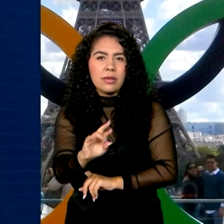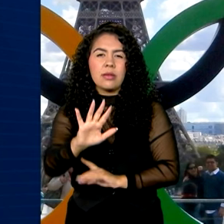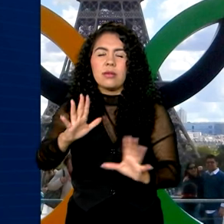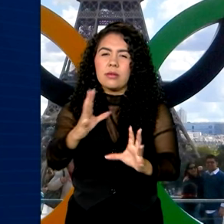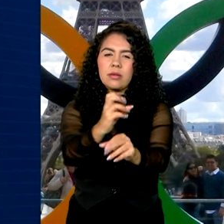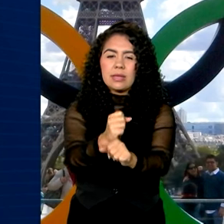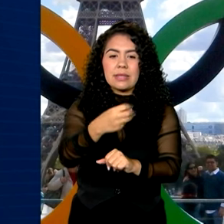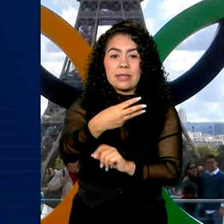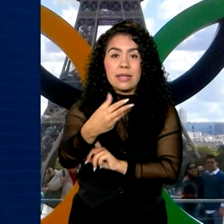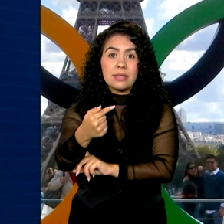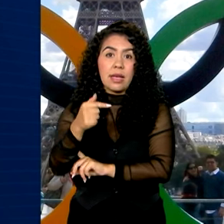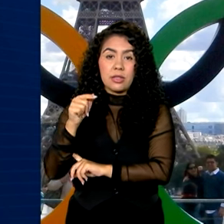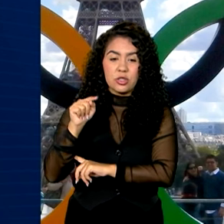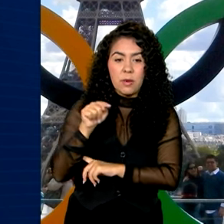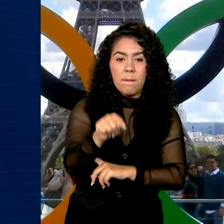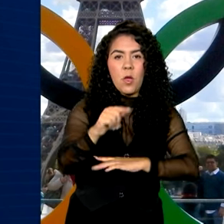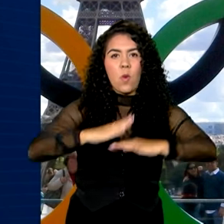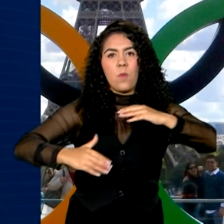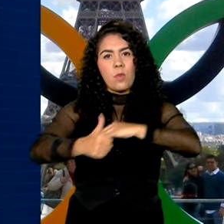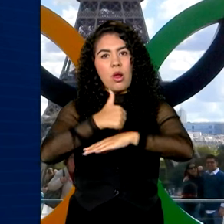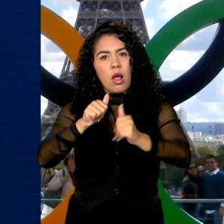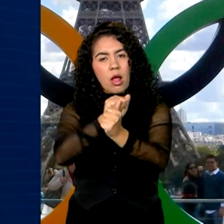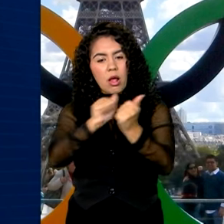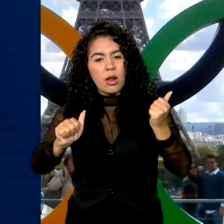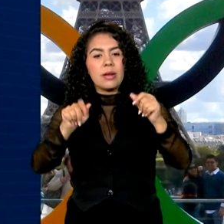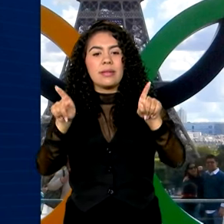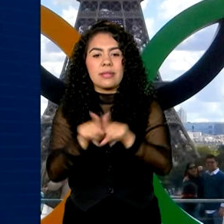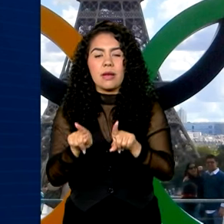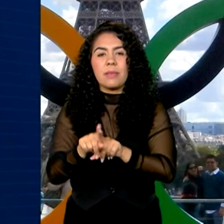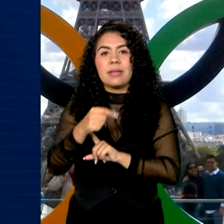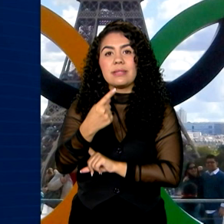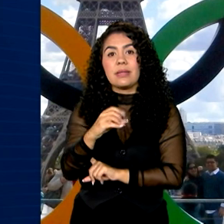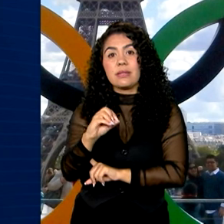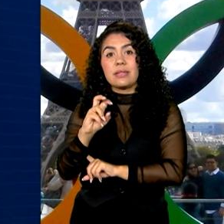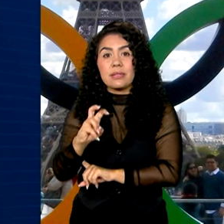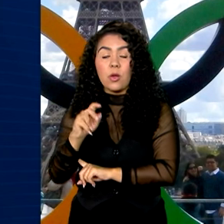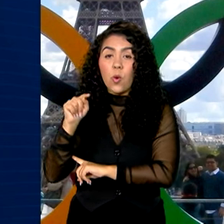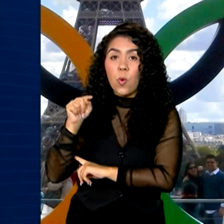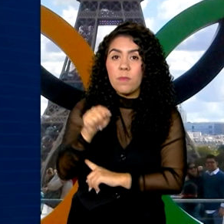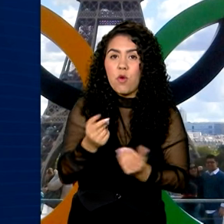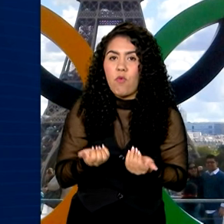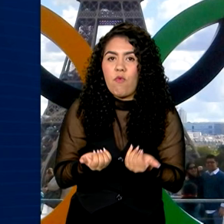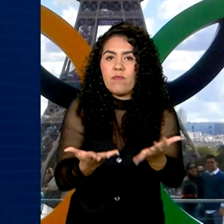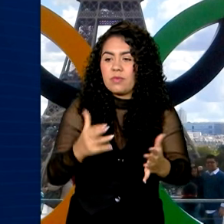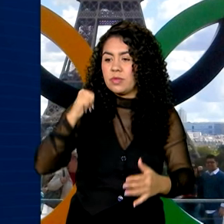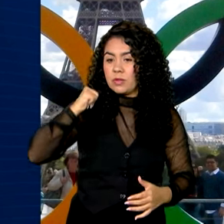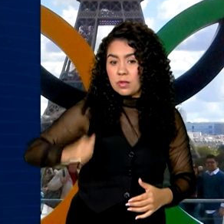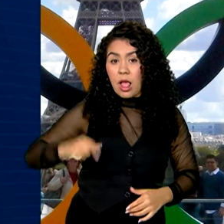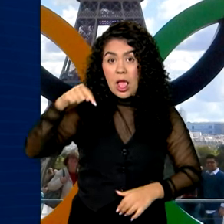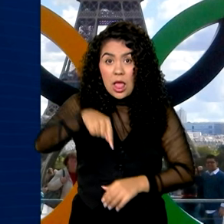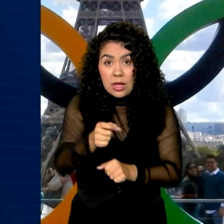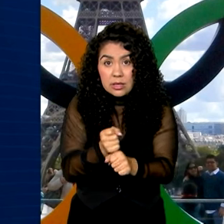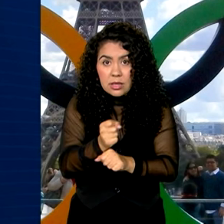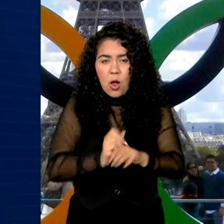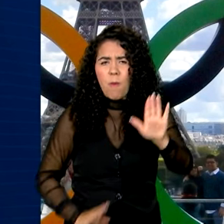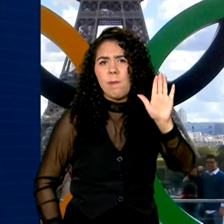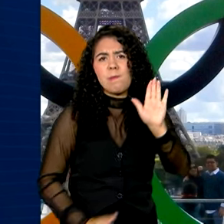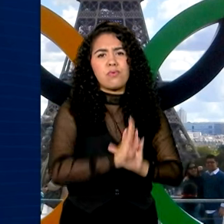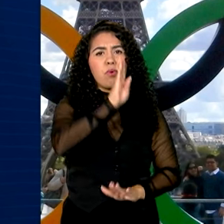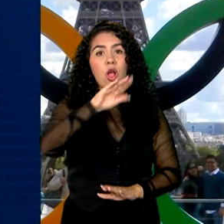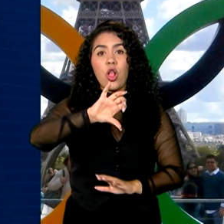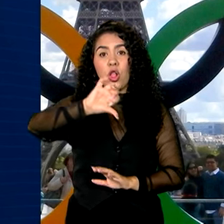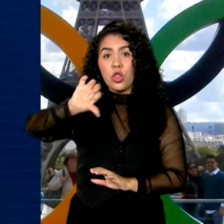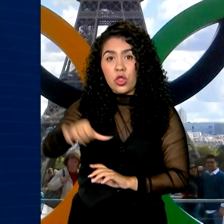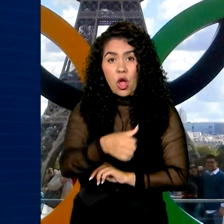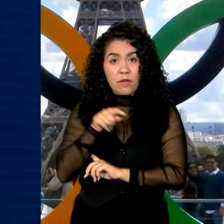atletas, com 105 mil bolsas concedidas. Neste ano, mais um recorde, cerca de 9 mil atletas